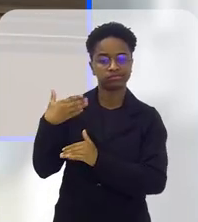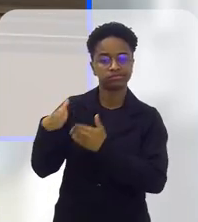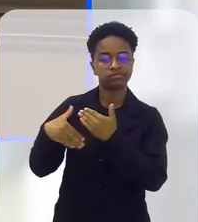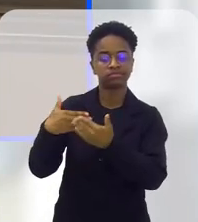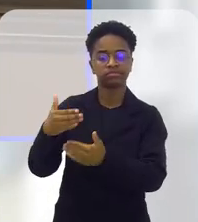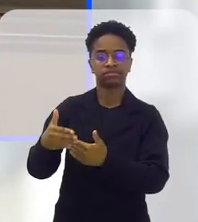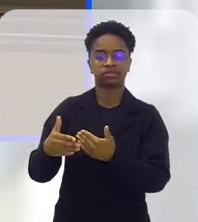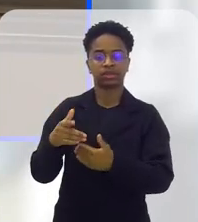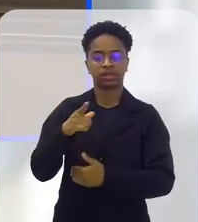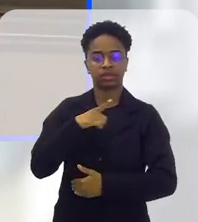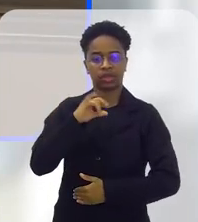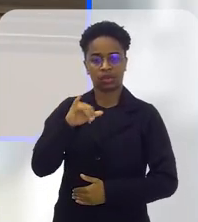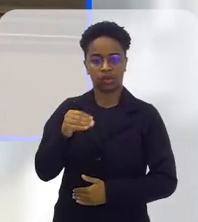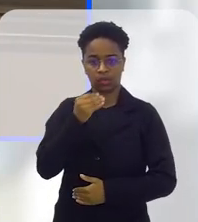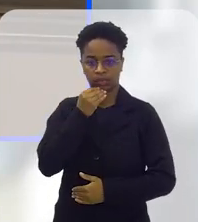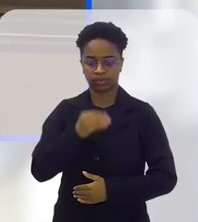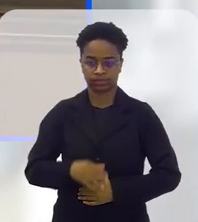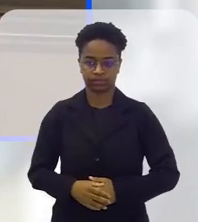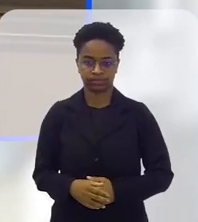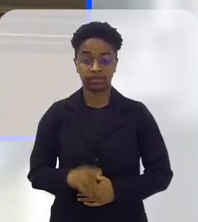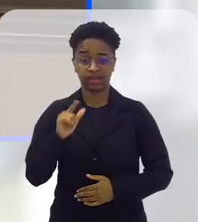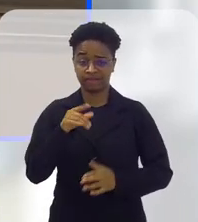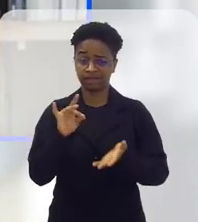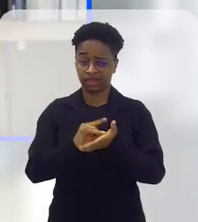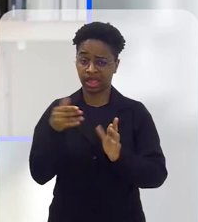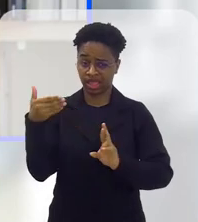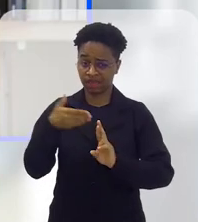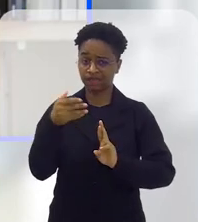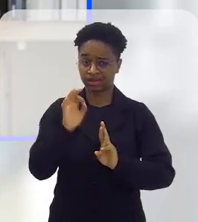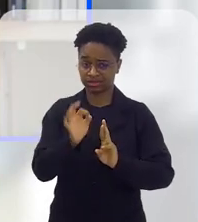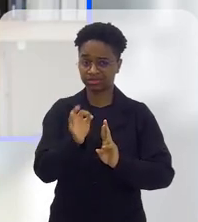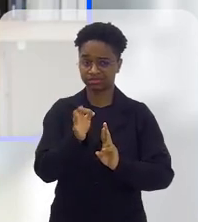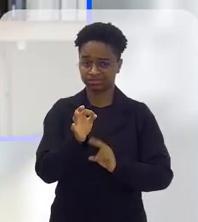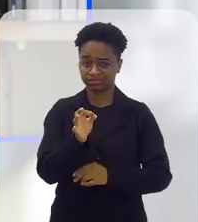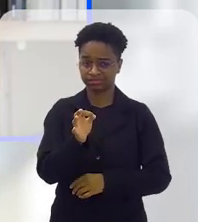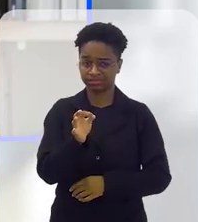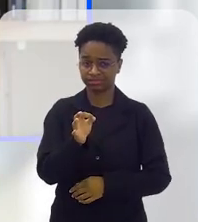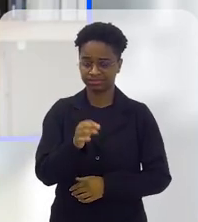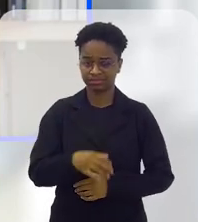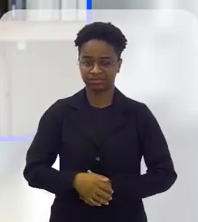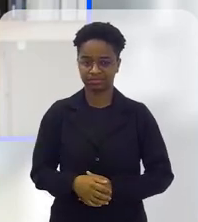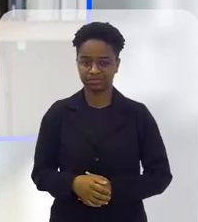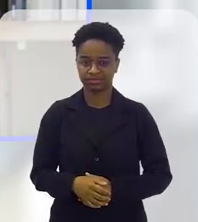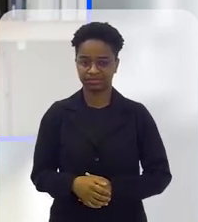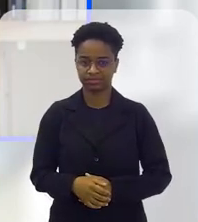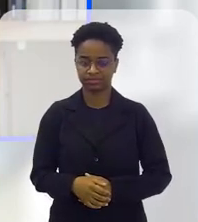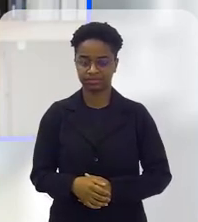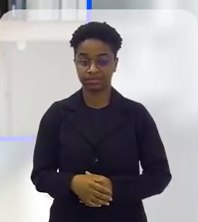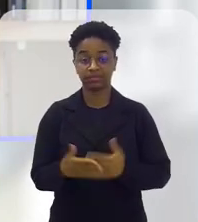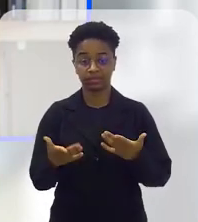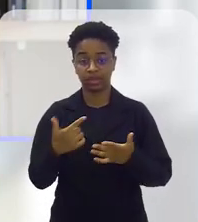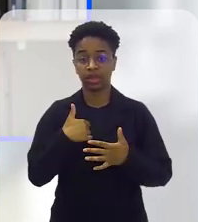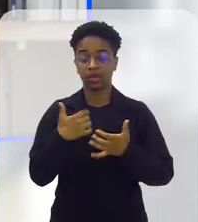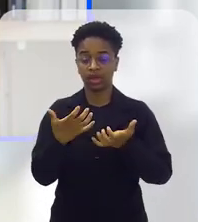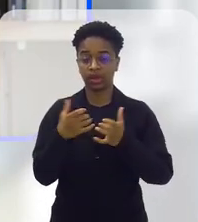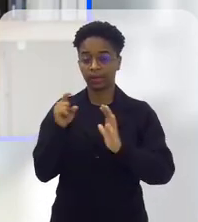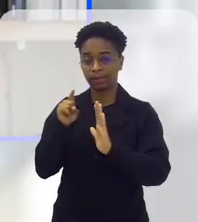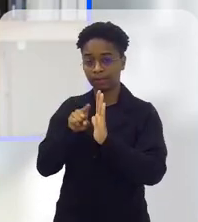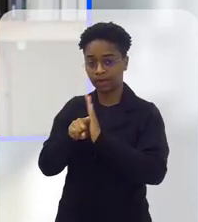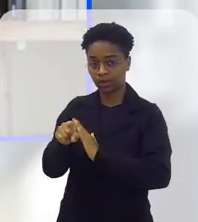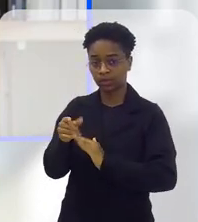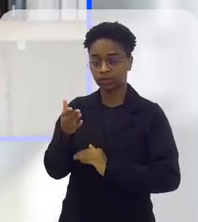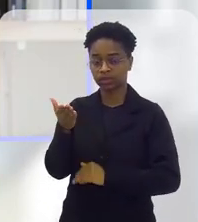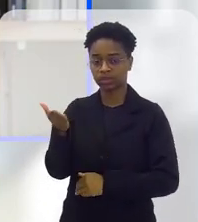vez ter mais oportunidades. Uma referência, na verdade, não é mesmo, deputado? E eu